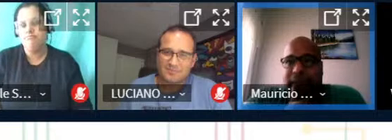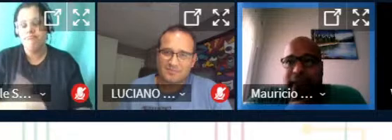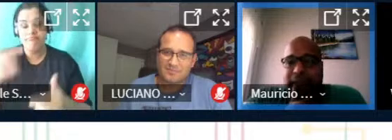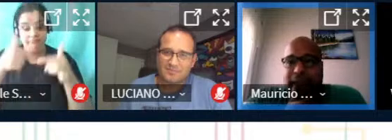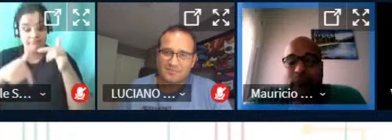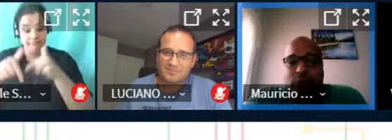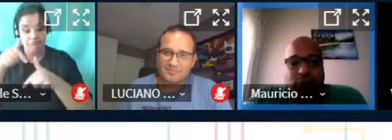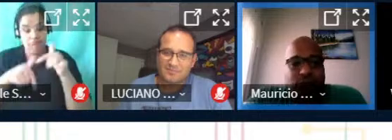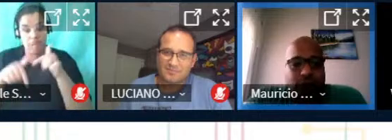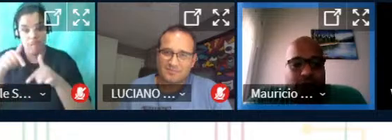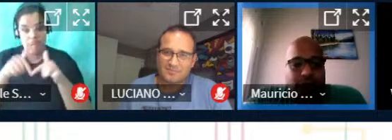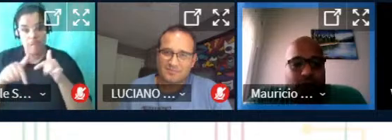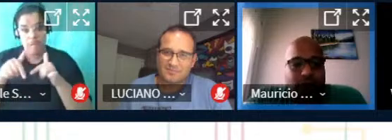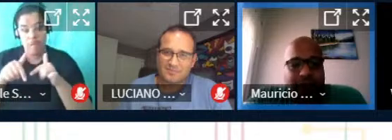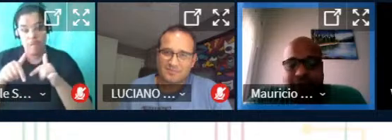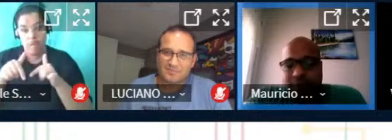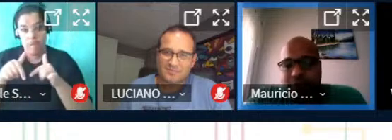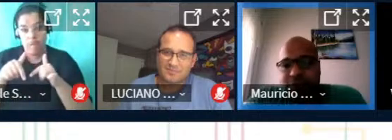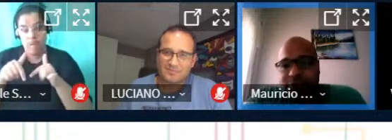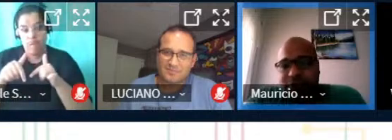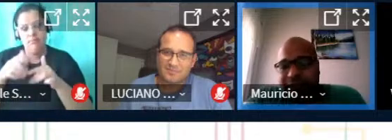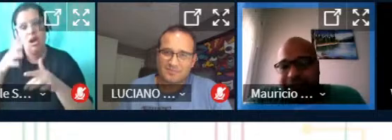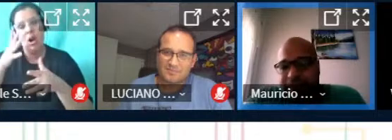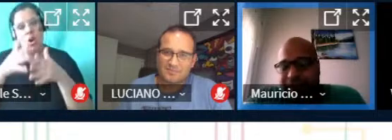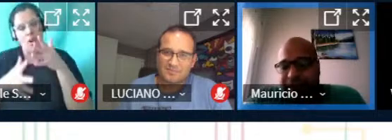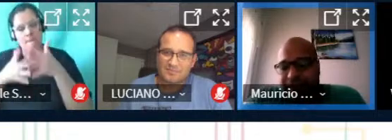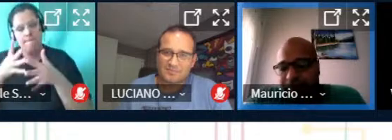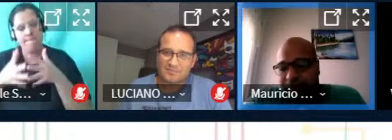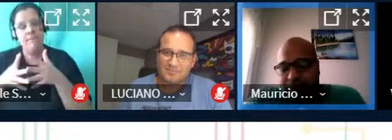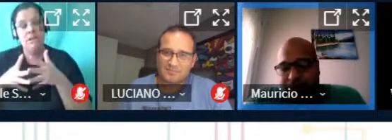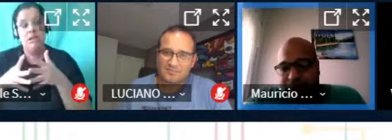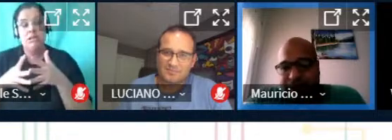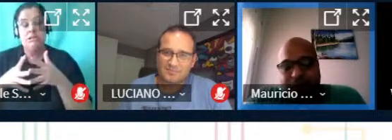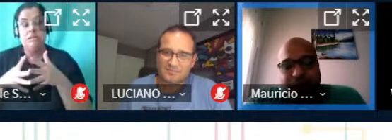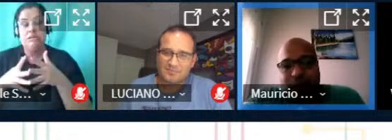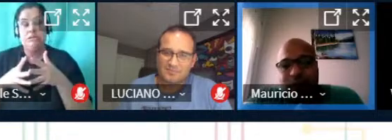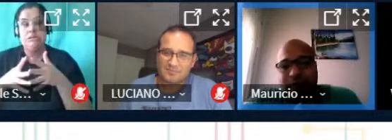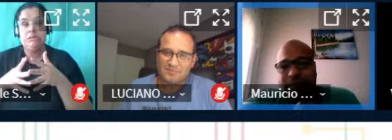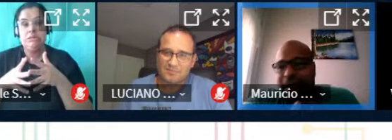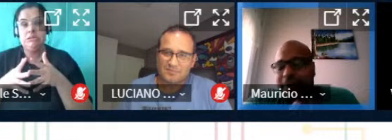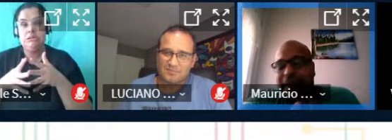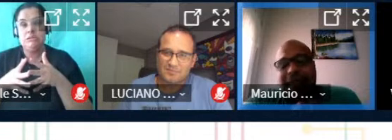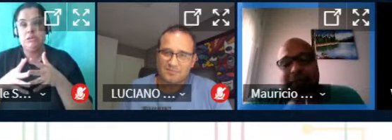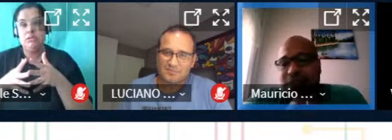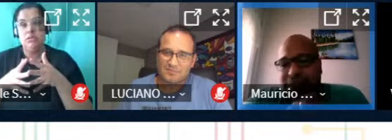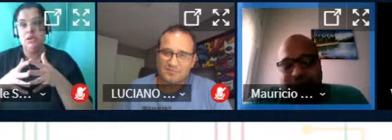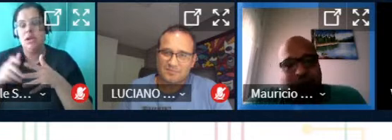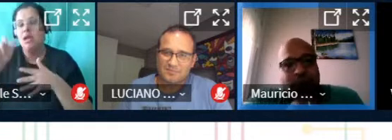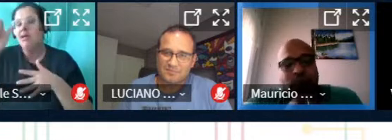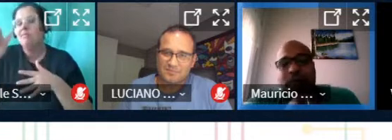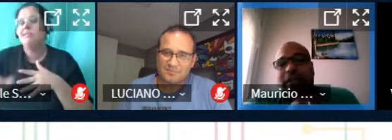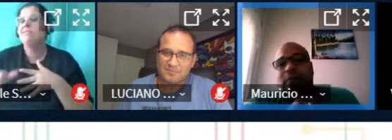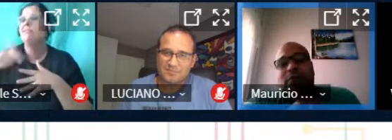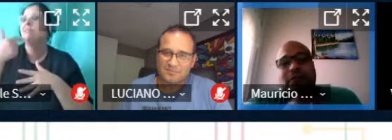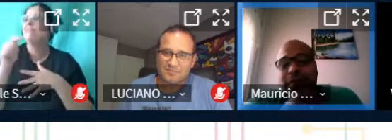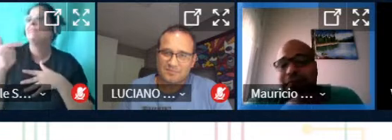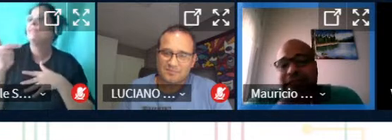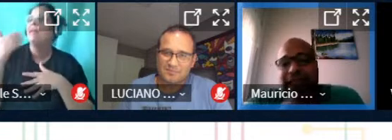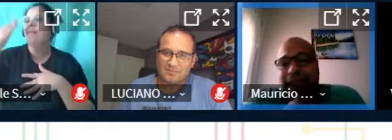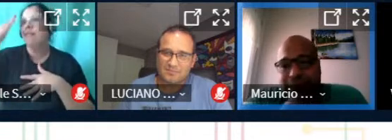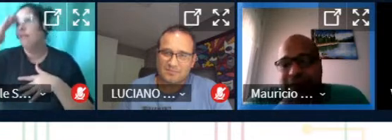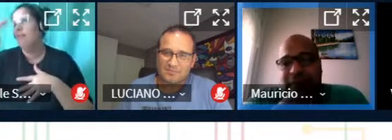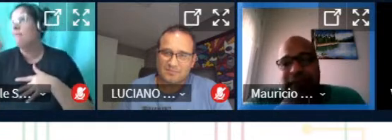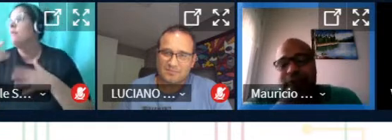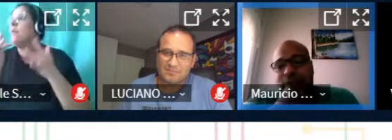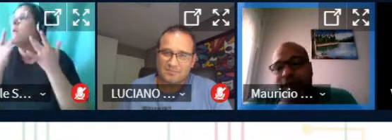ele é muito complexo no sentido de querer abraçar as pessoas que não tem a mínima chance o mínimo convívio a